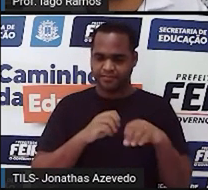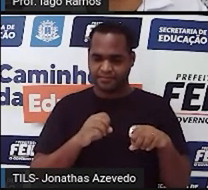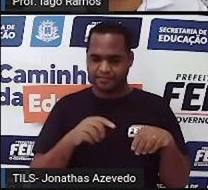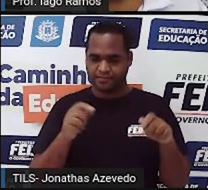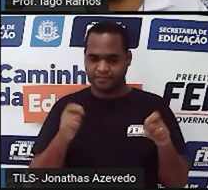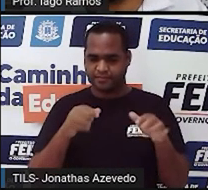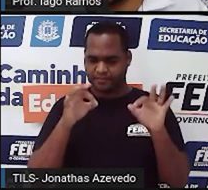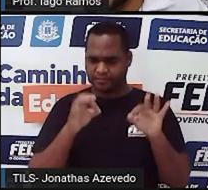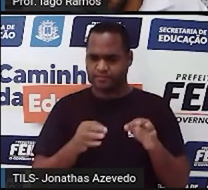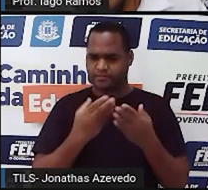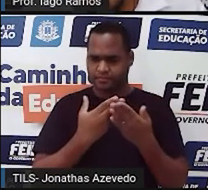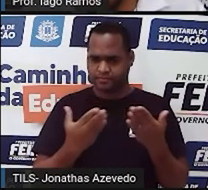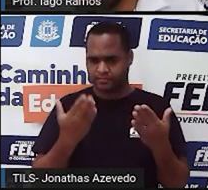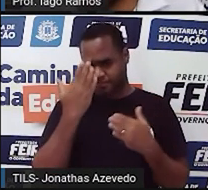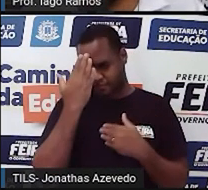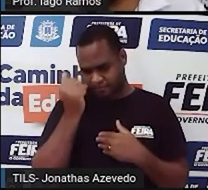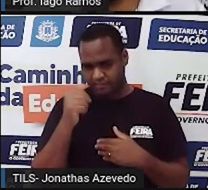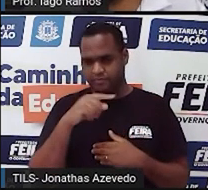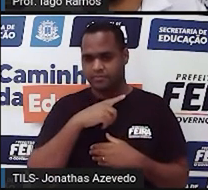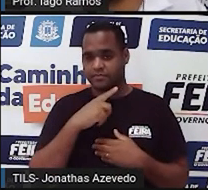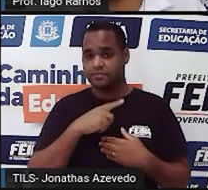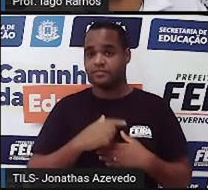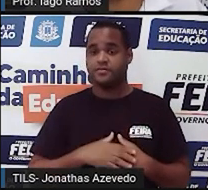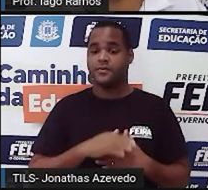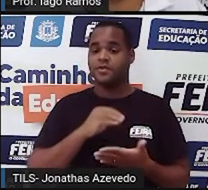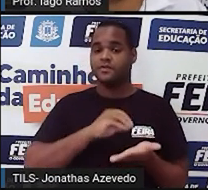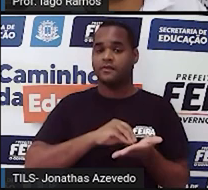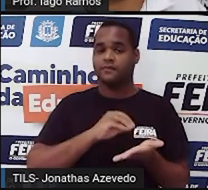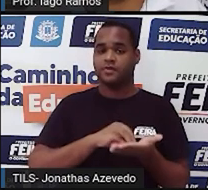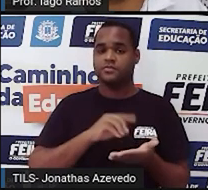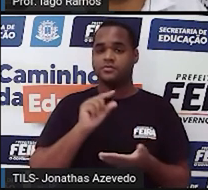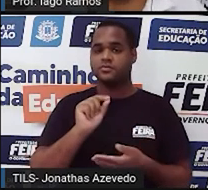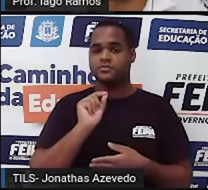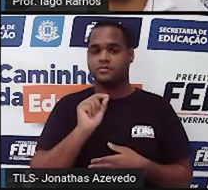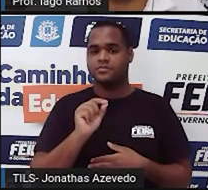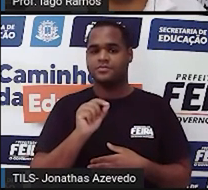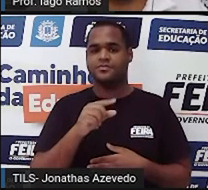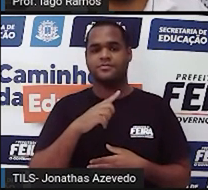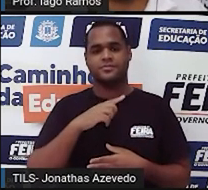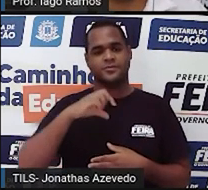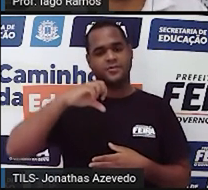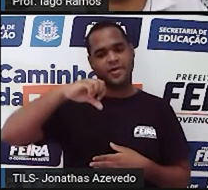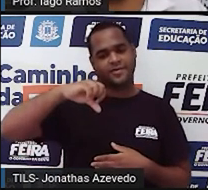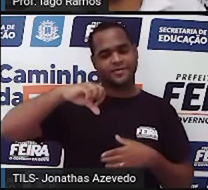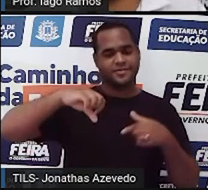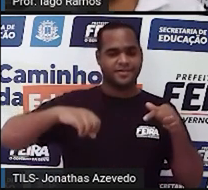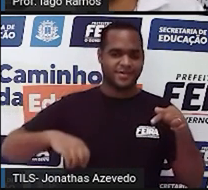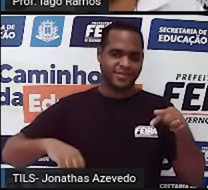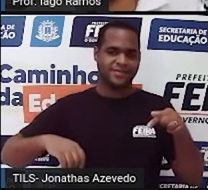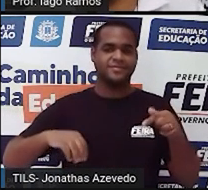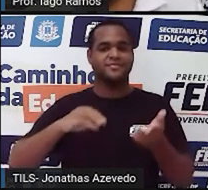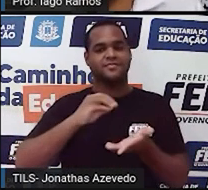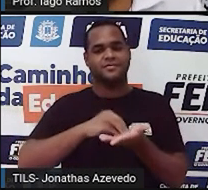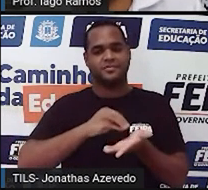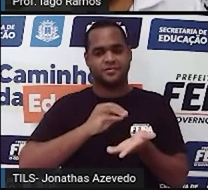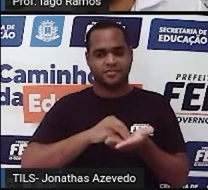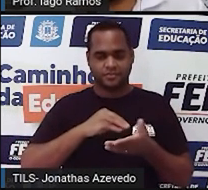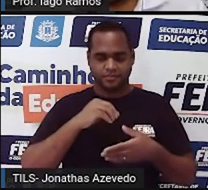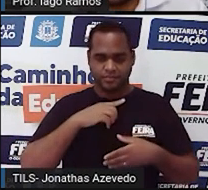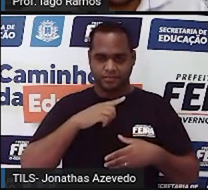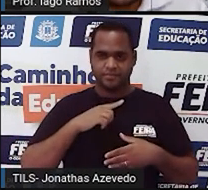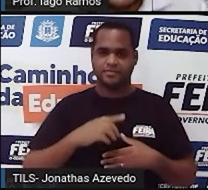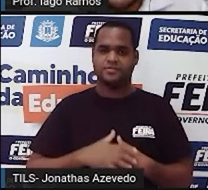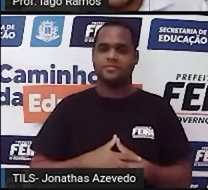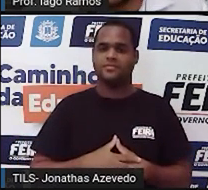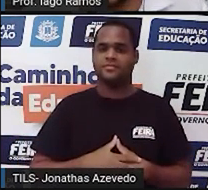Eu tenho certeza que você já descobriu ali está faltando quem? Está faltando o 9 e o 7 Olha só Vamos